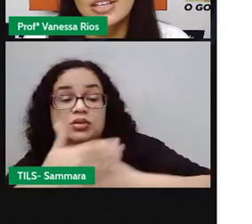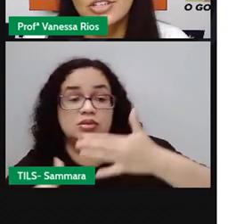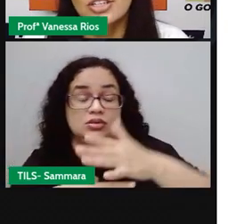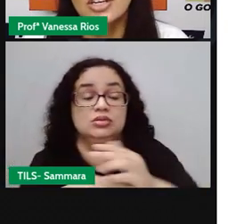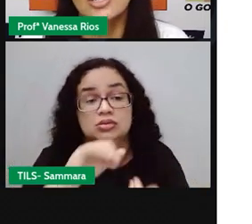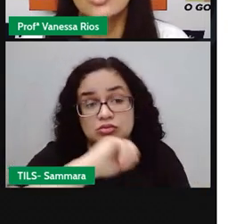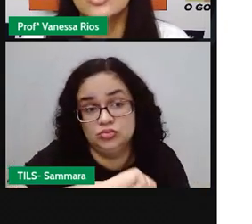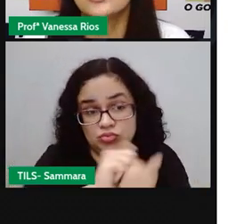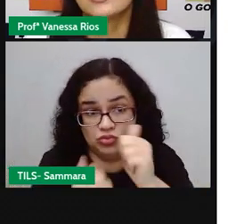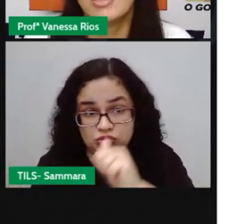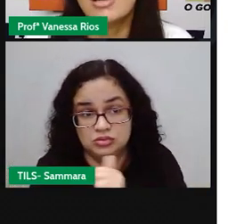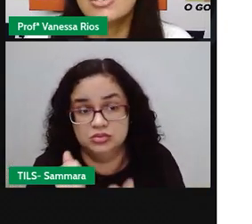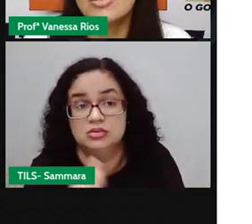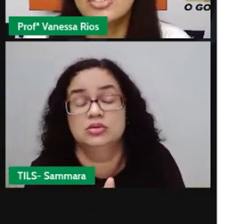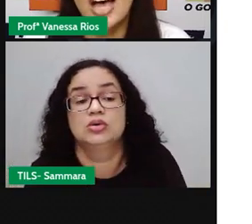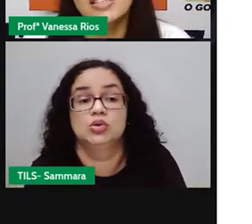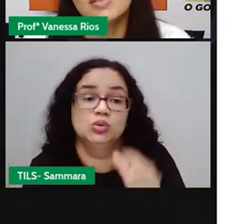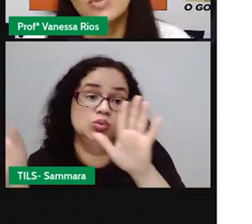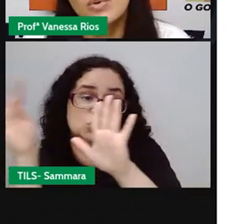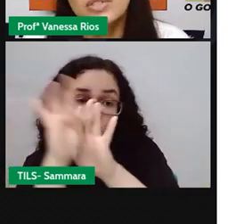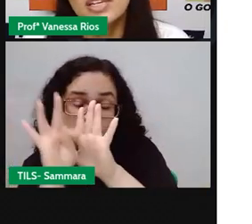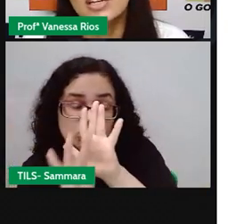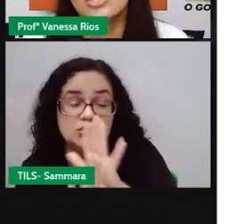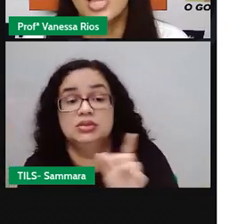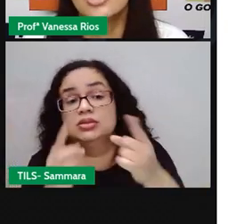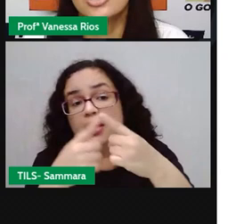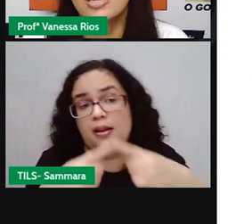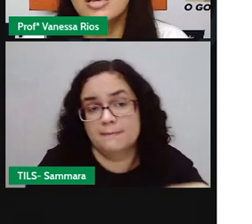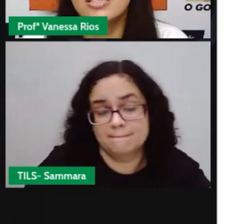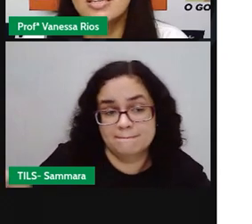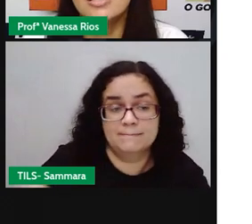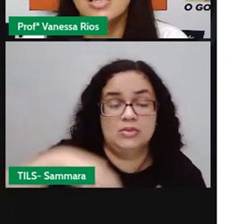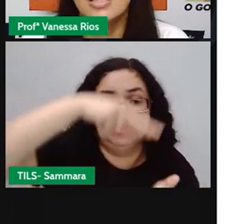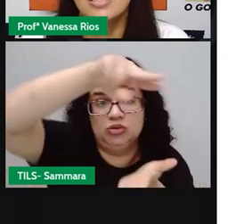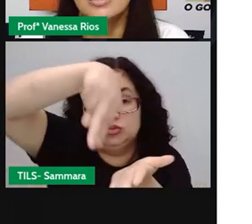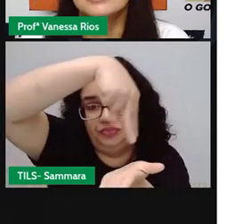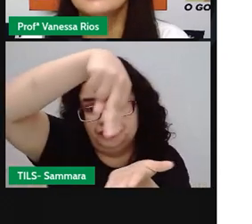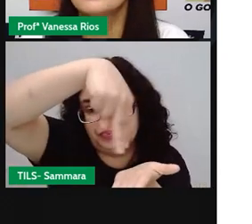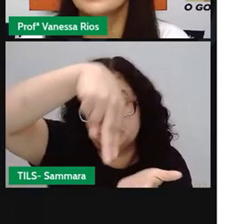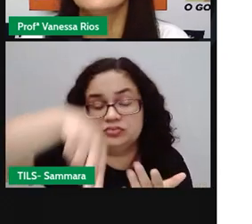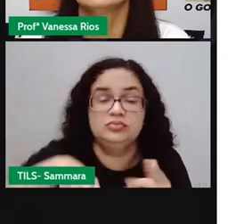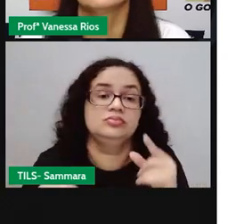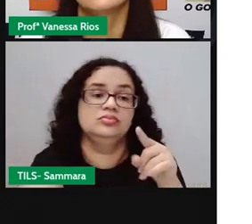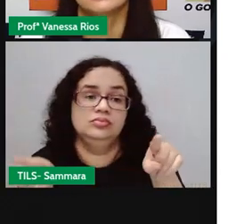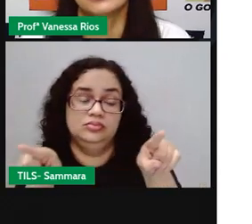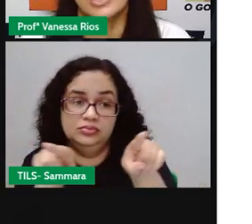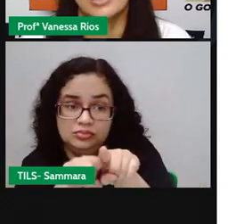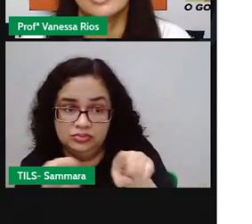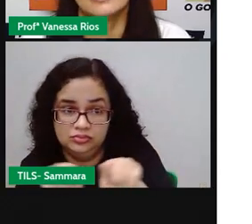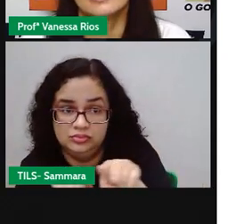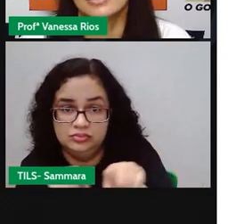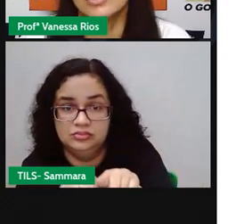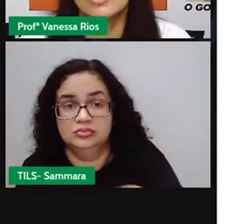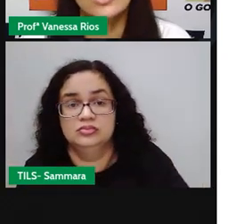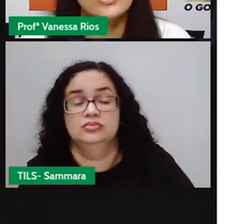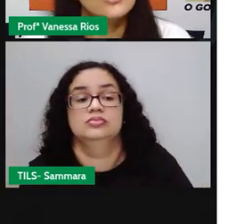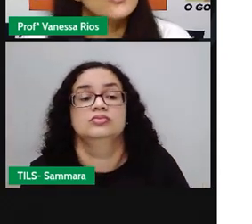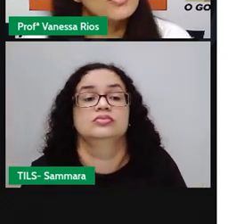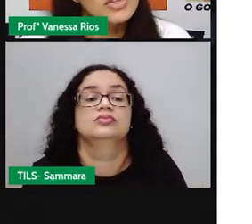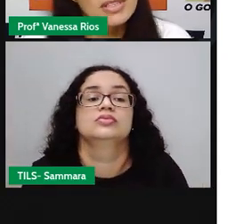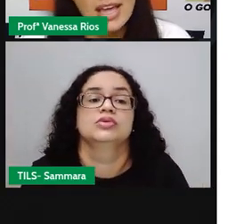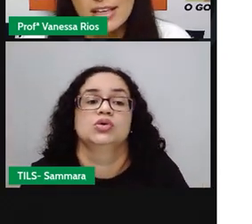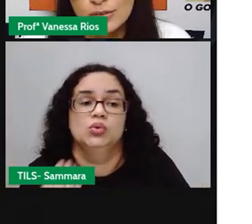de arte, dos textos, das músicas, das danças. E também dos